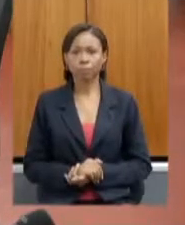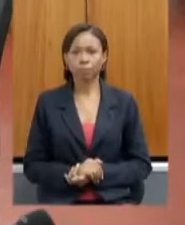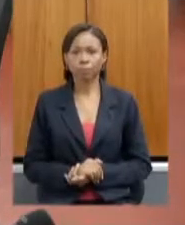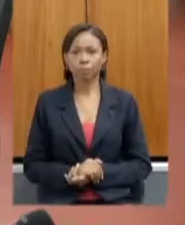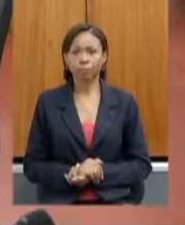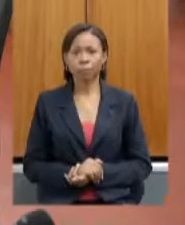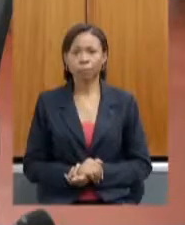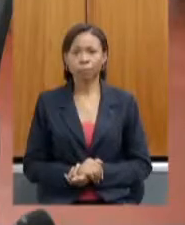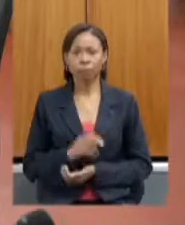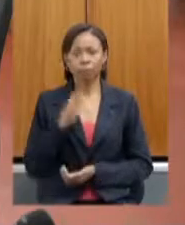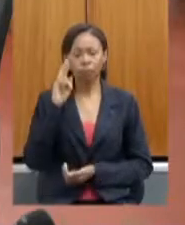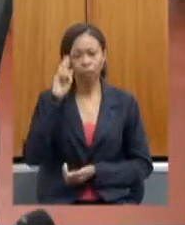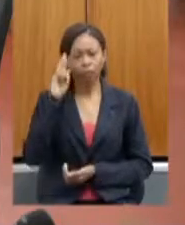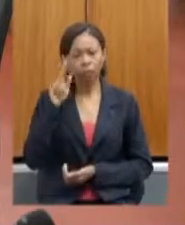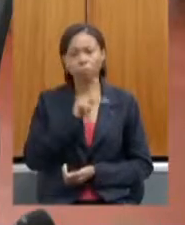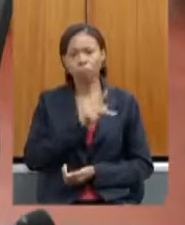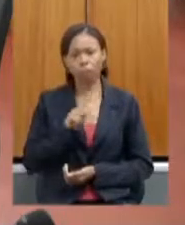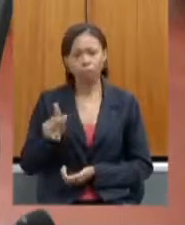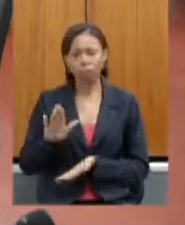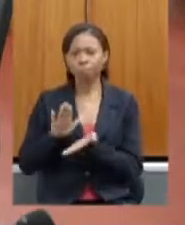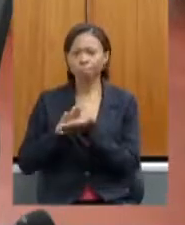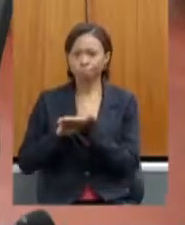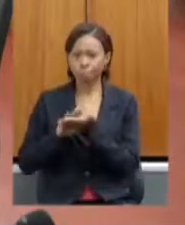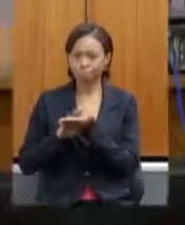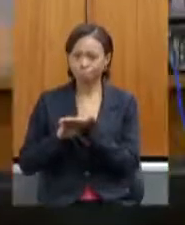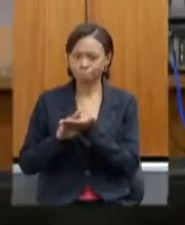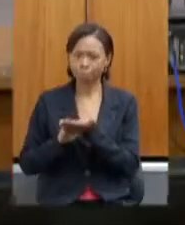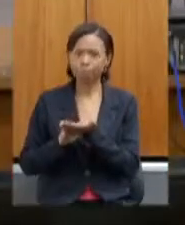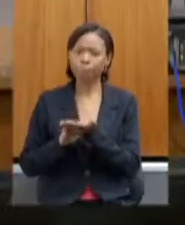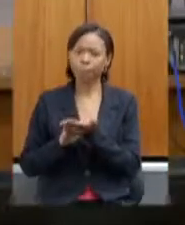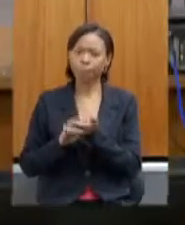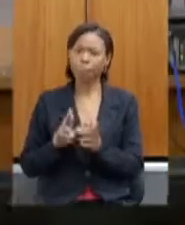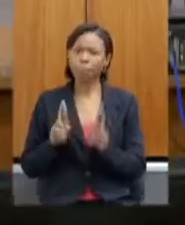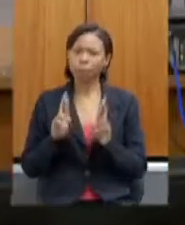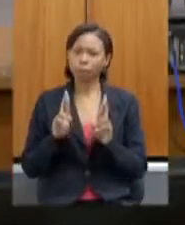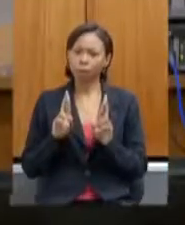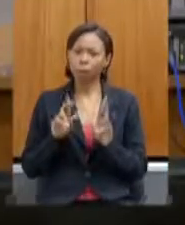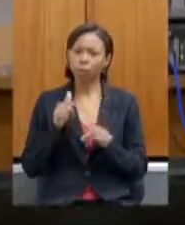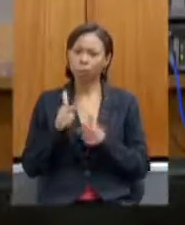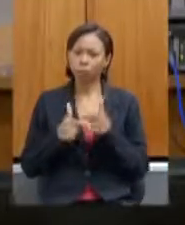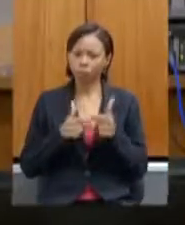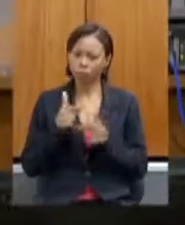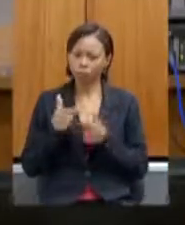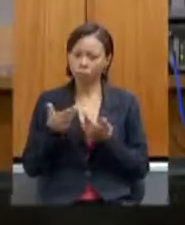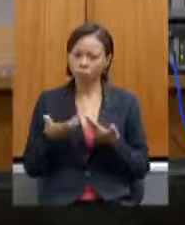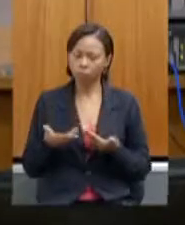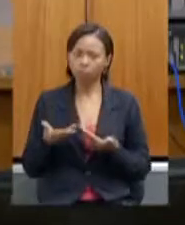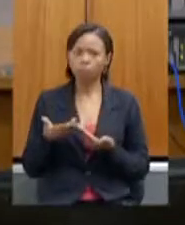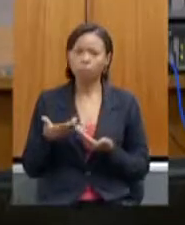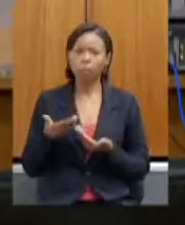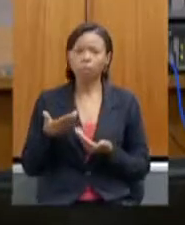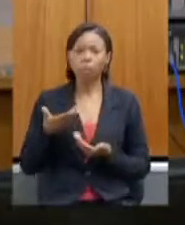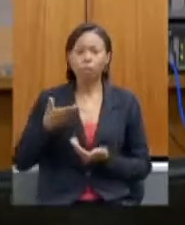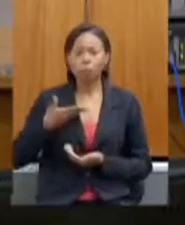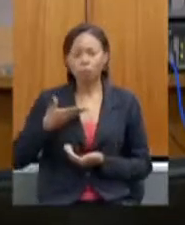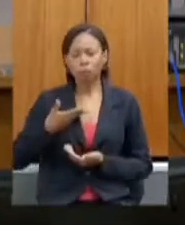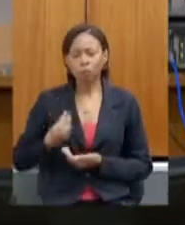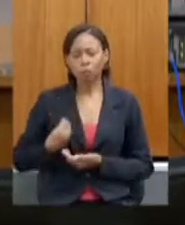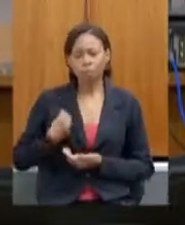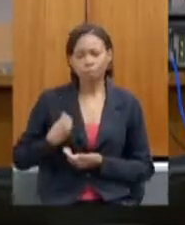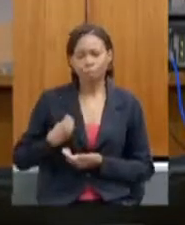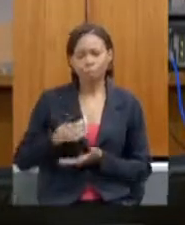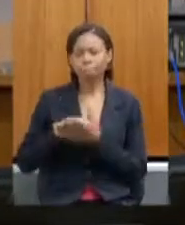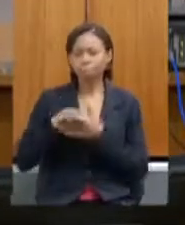Sr. Presidente, parabéns pela condução dos trabalhos, caros colegas aqui presentes, cumprimento a todos e todas, cumprimento a